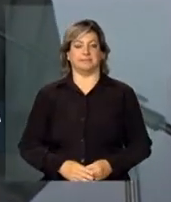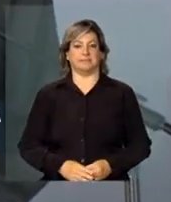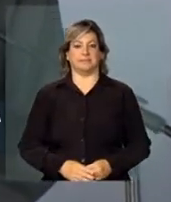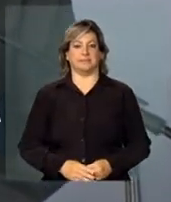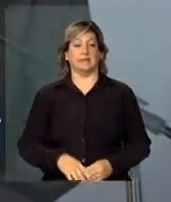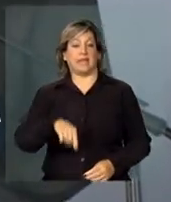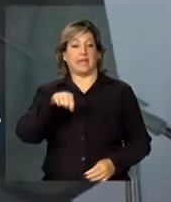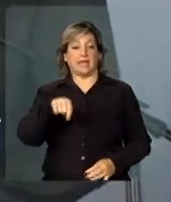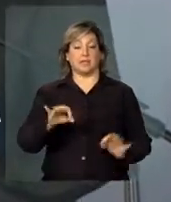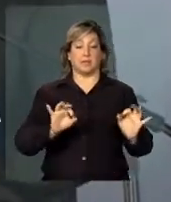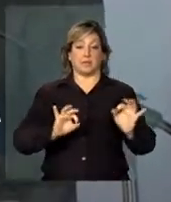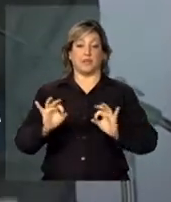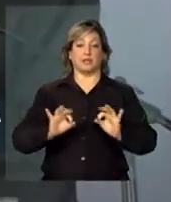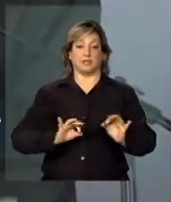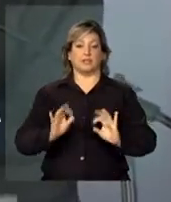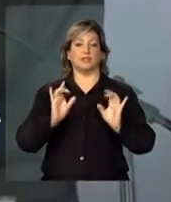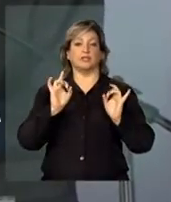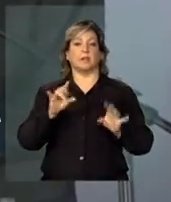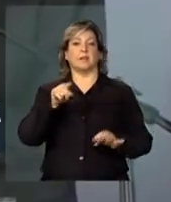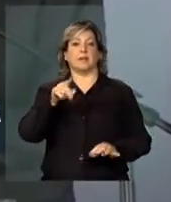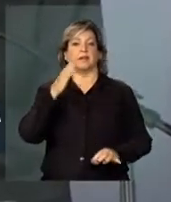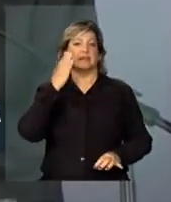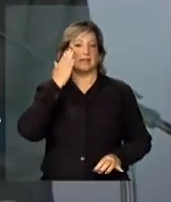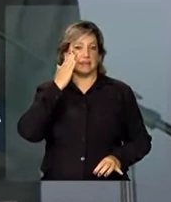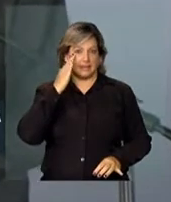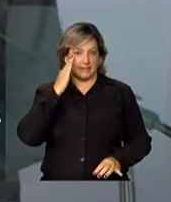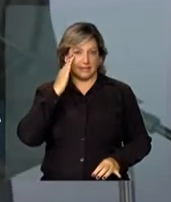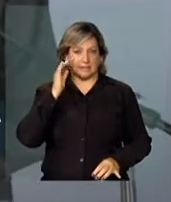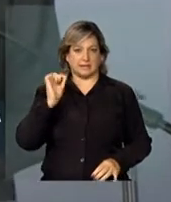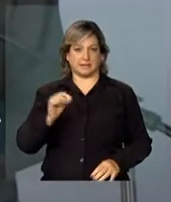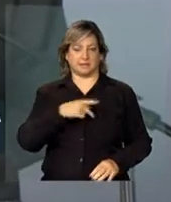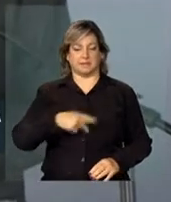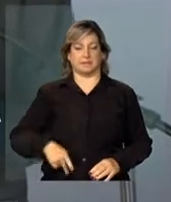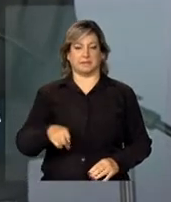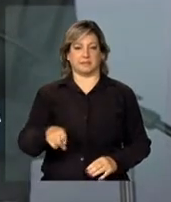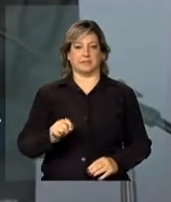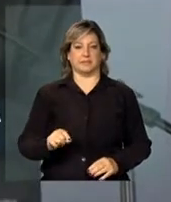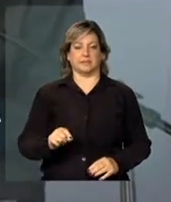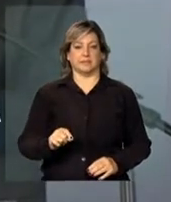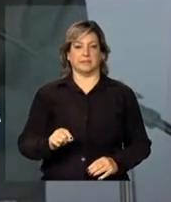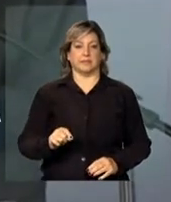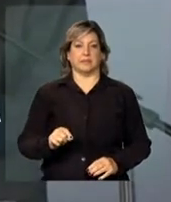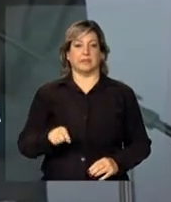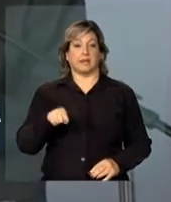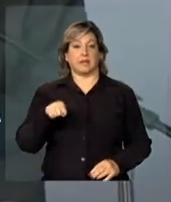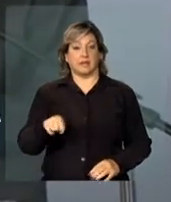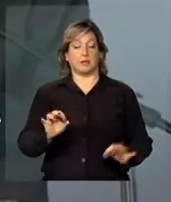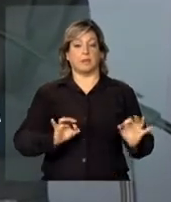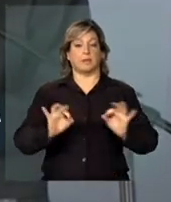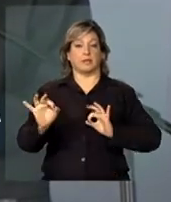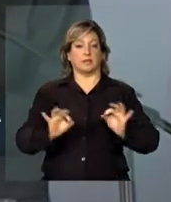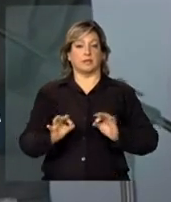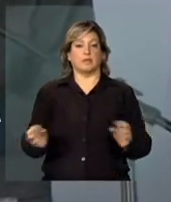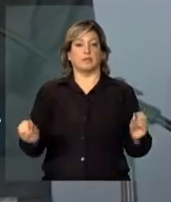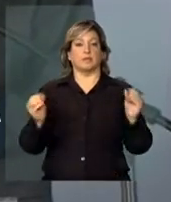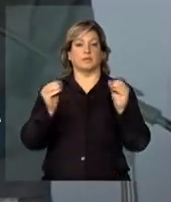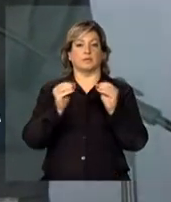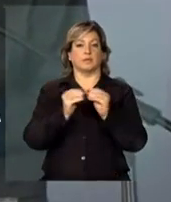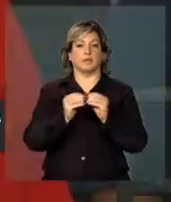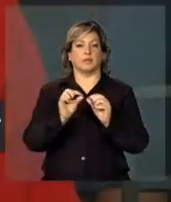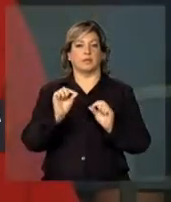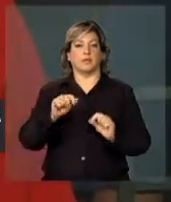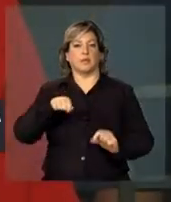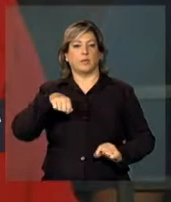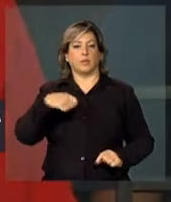Esse projeto, presidenta, só para que a senhora tenha uma ideia, esse projeto completa o chamado